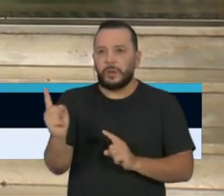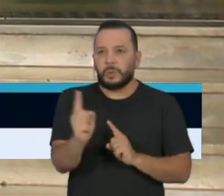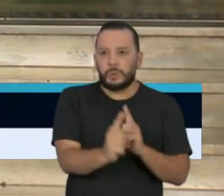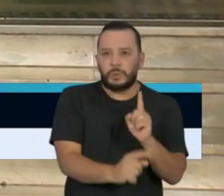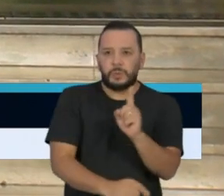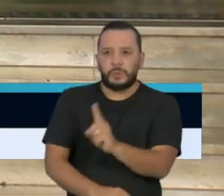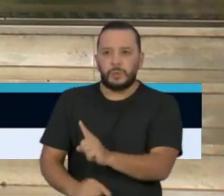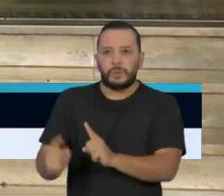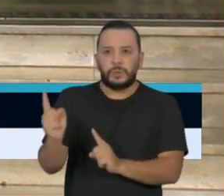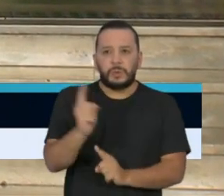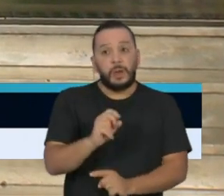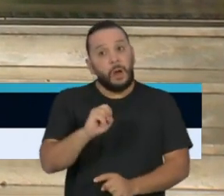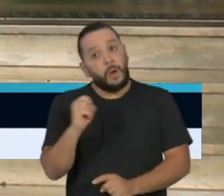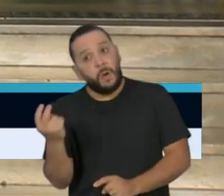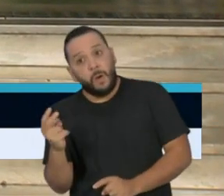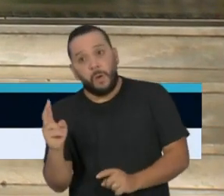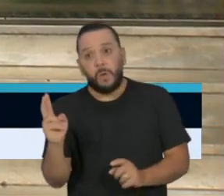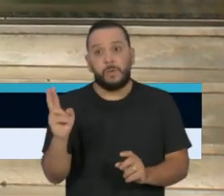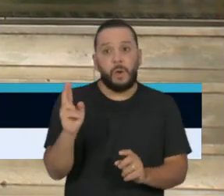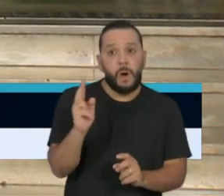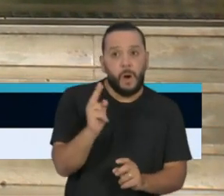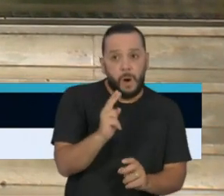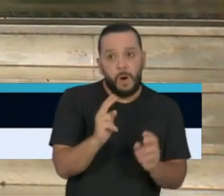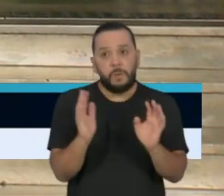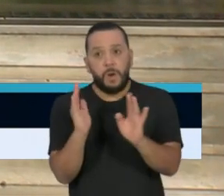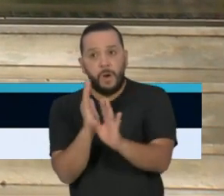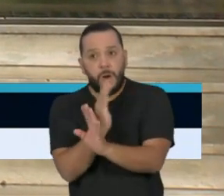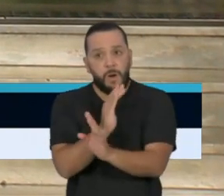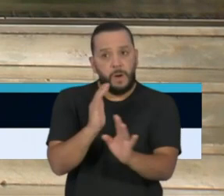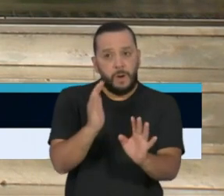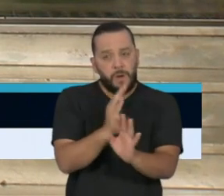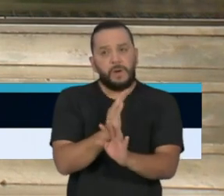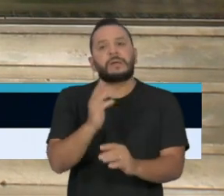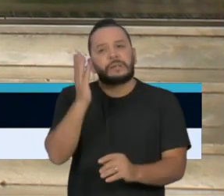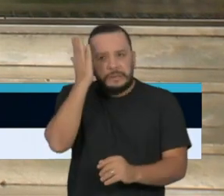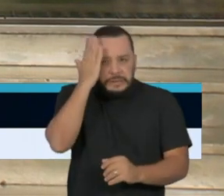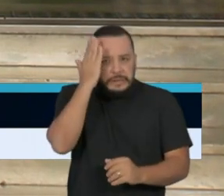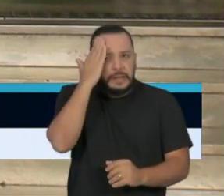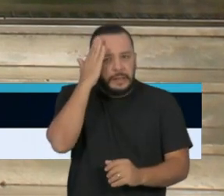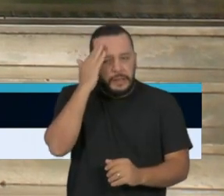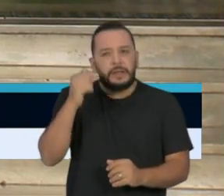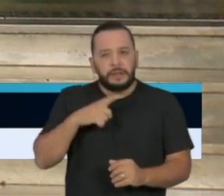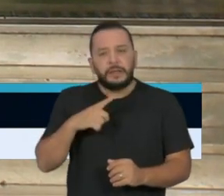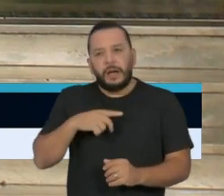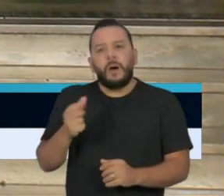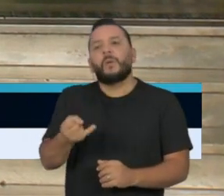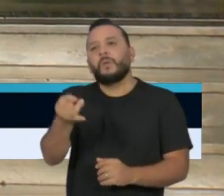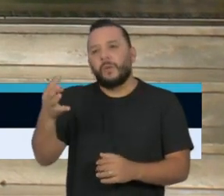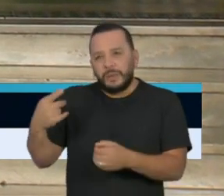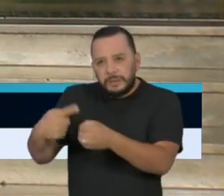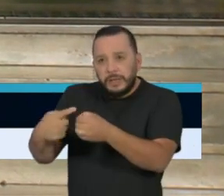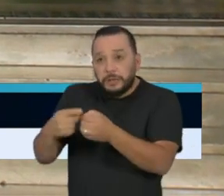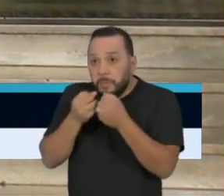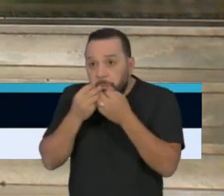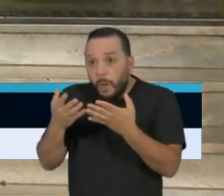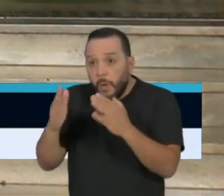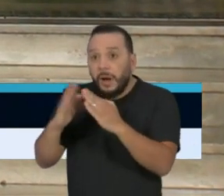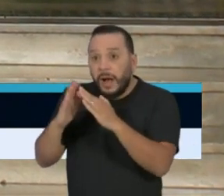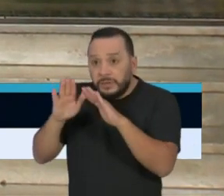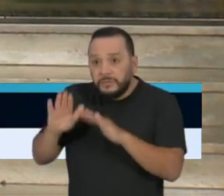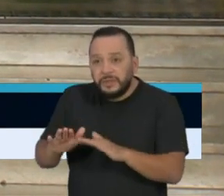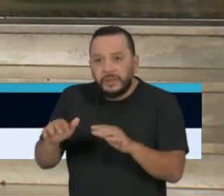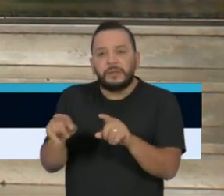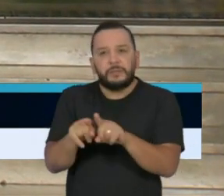através desta tecnologia tem nos indicado as cidades que estão desempenhando melhor e as cidades que precisam melhorar.